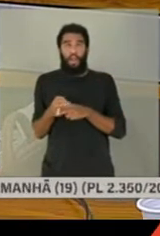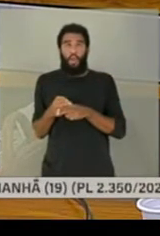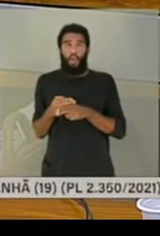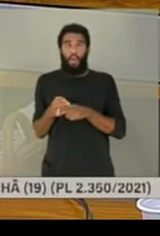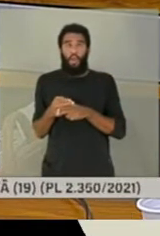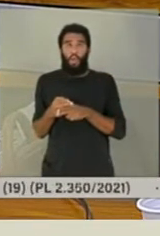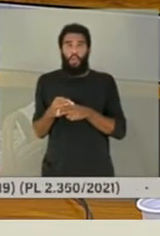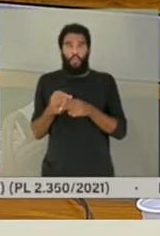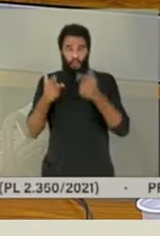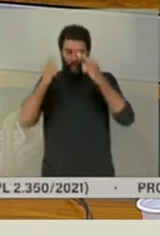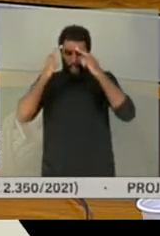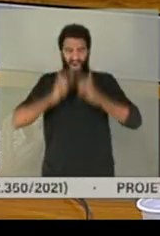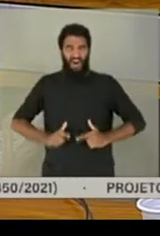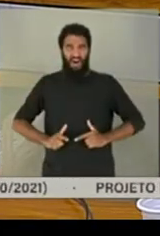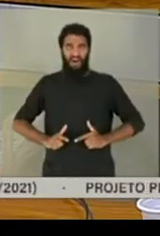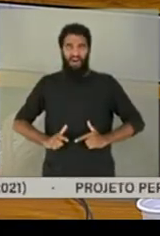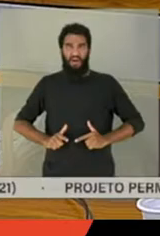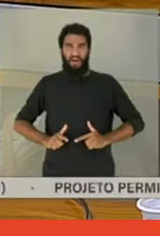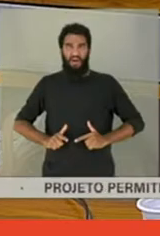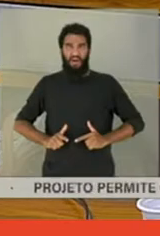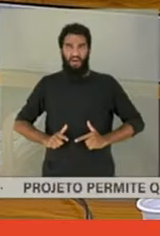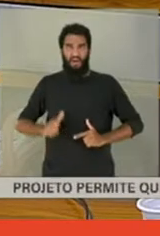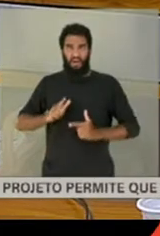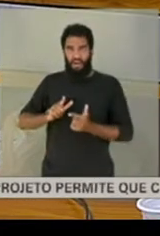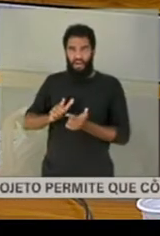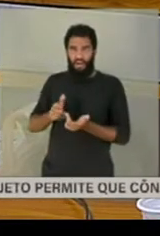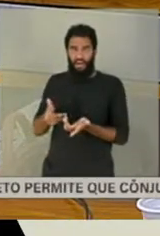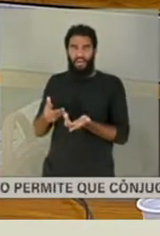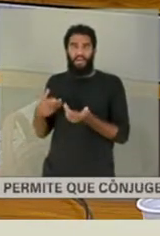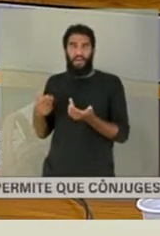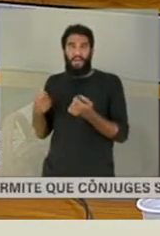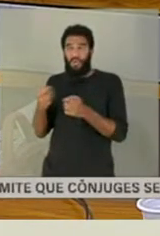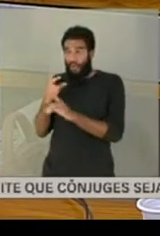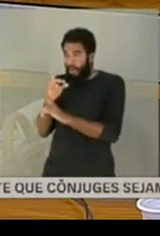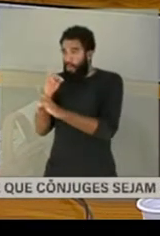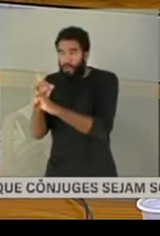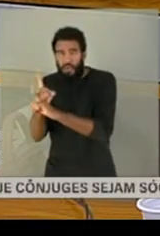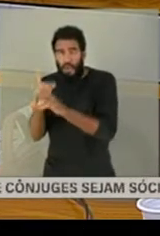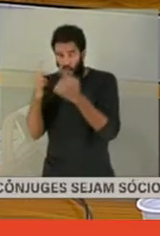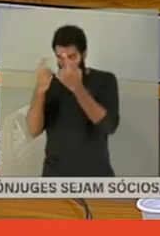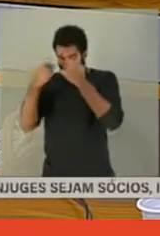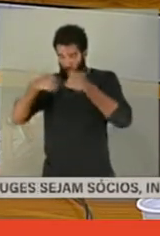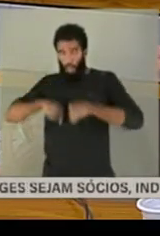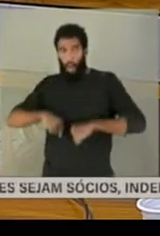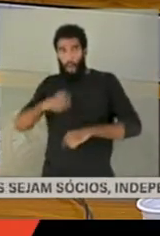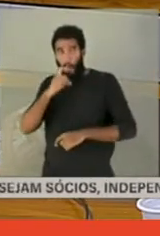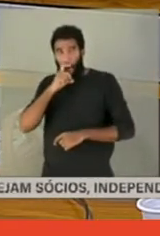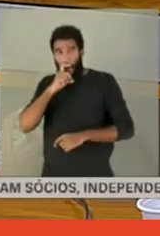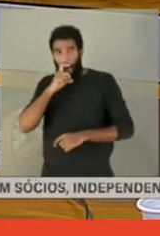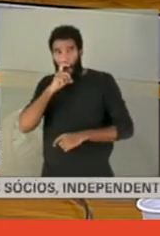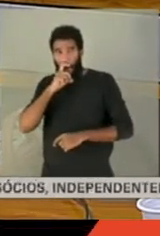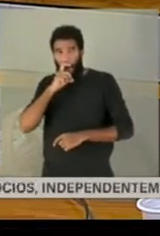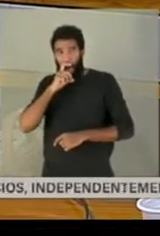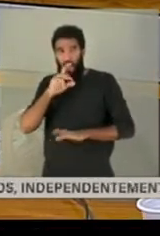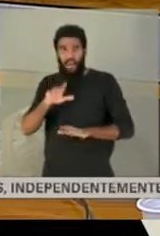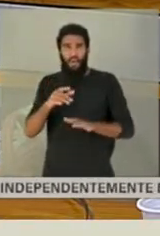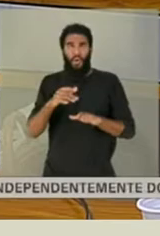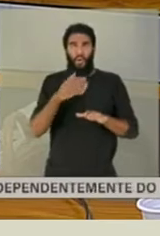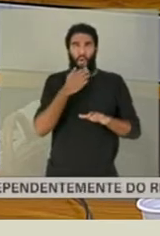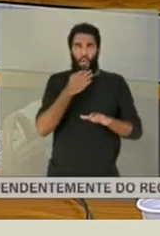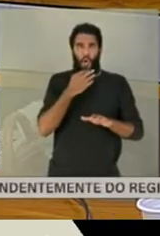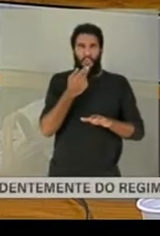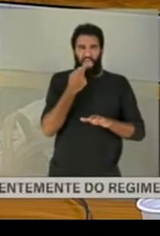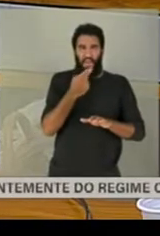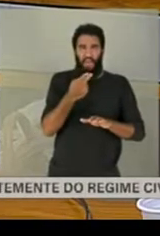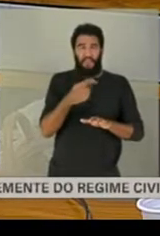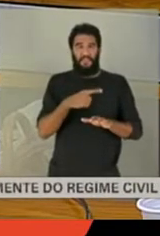E aí ela ainda teve que pegar esse corpo do meu pai. E o rapaz era tanto corpo que ele falou, olha, eu preciso da sua